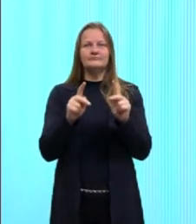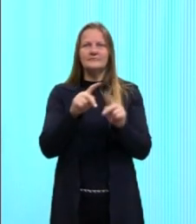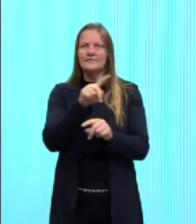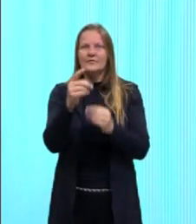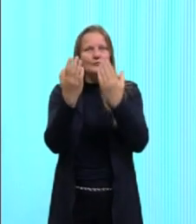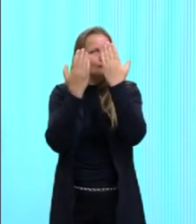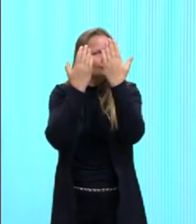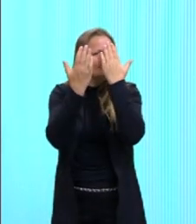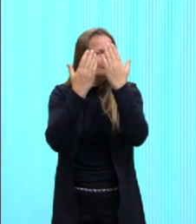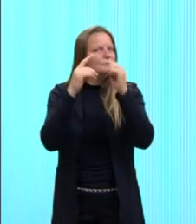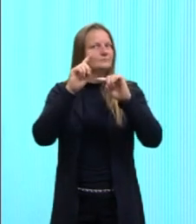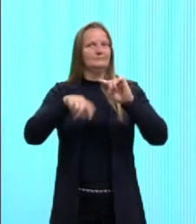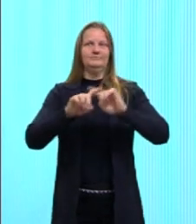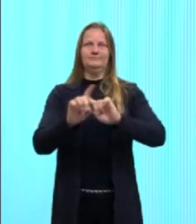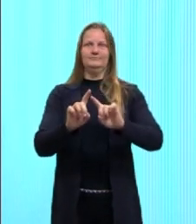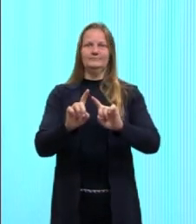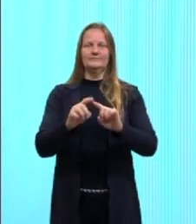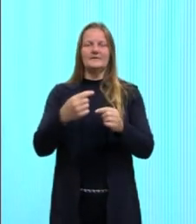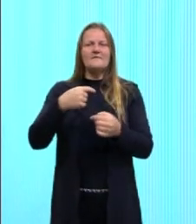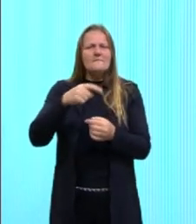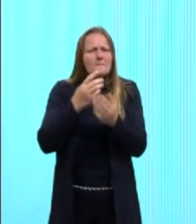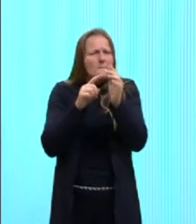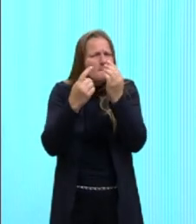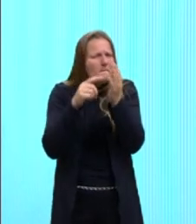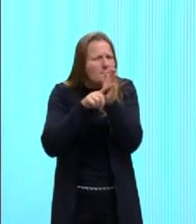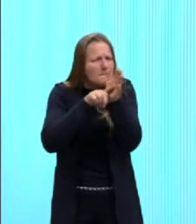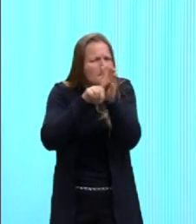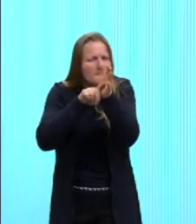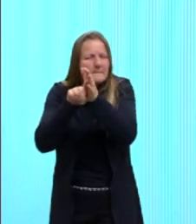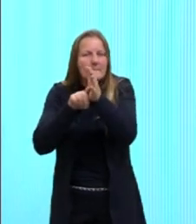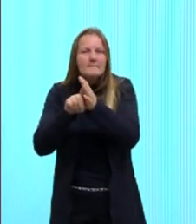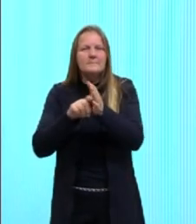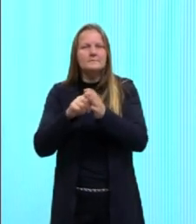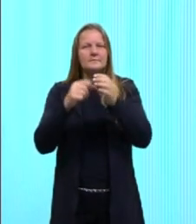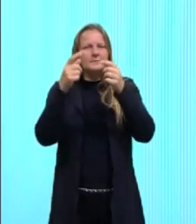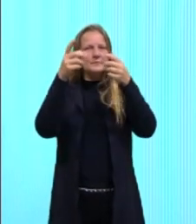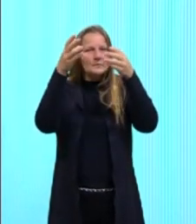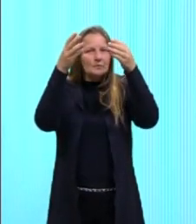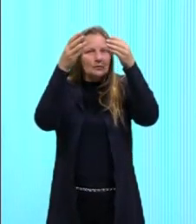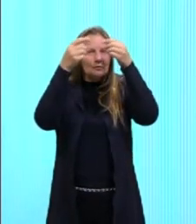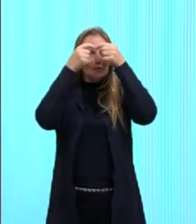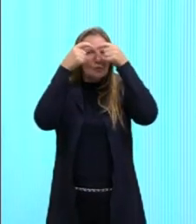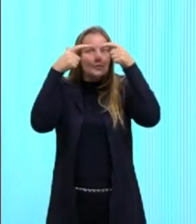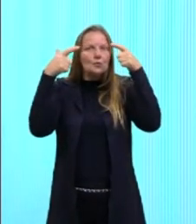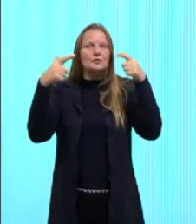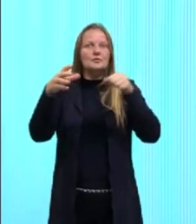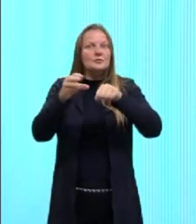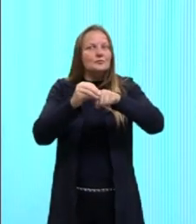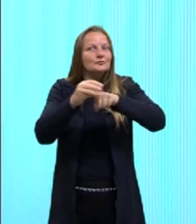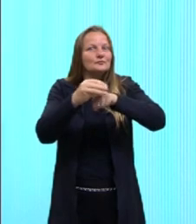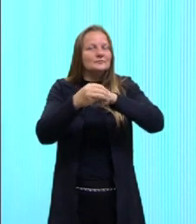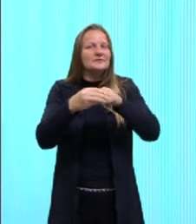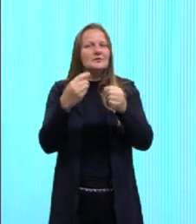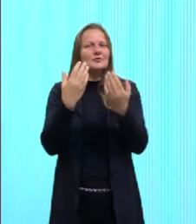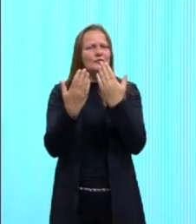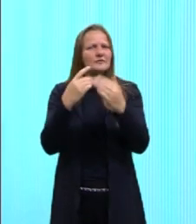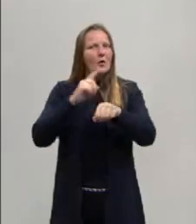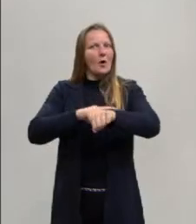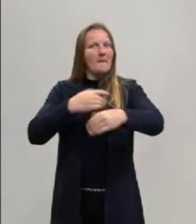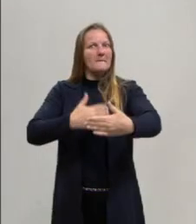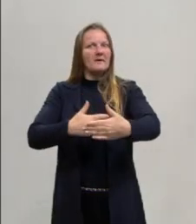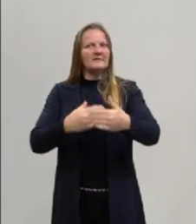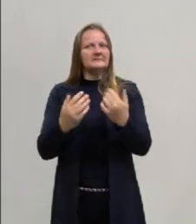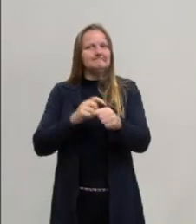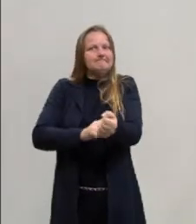fiquem com dúvida, vai atrás aí do conhecimento, certo? Porque se tu vai com uma dúvida na hora da prova, fica nervoso,